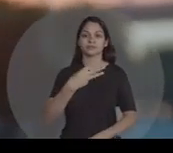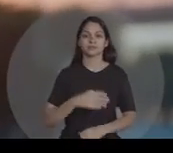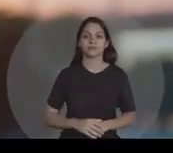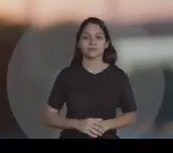É Tese